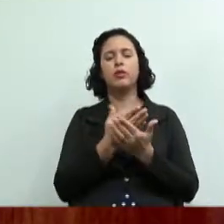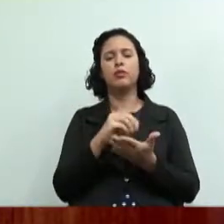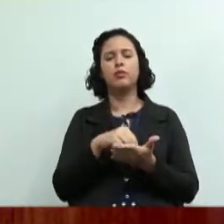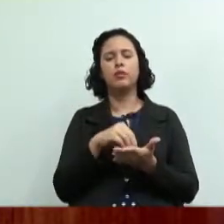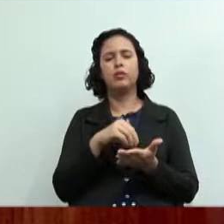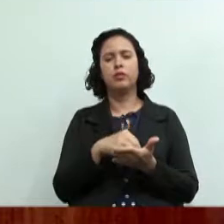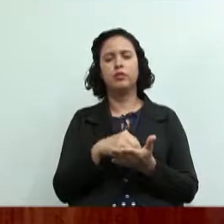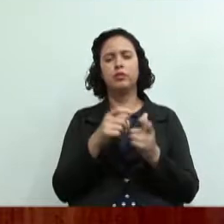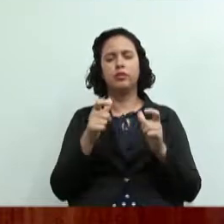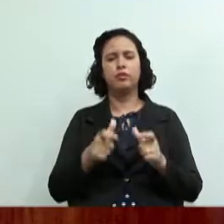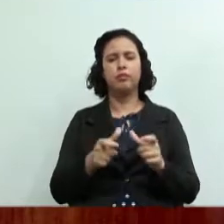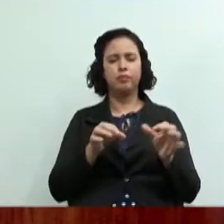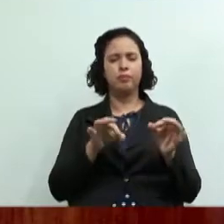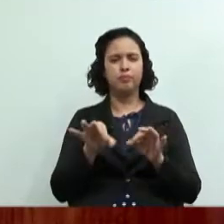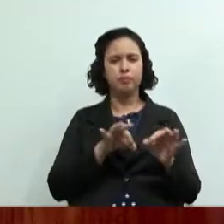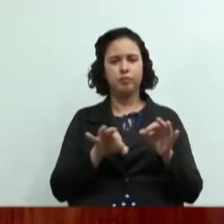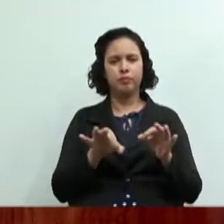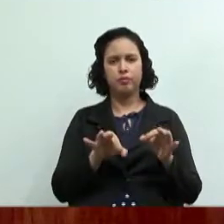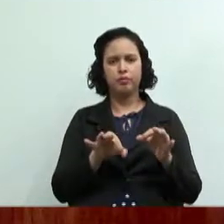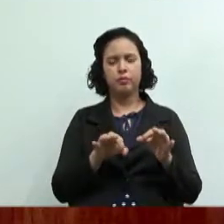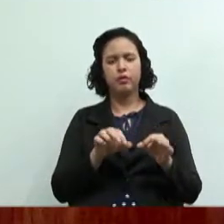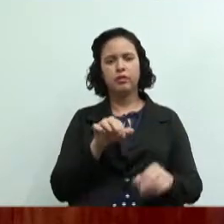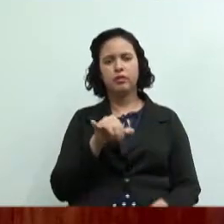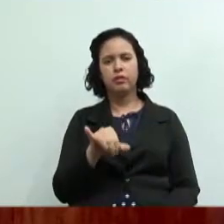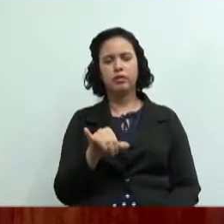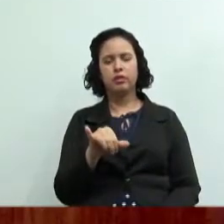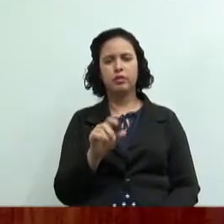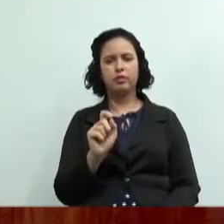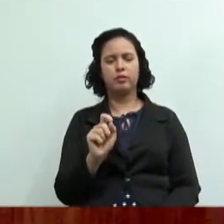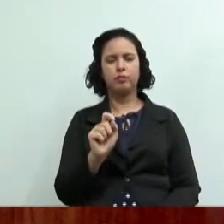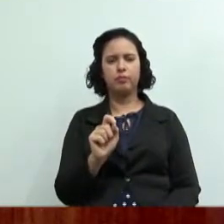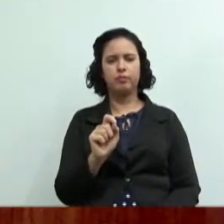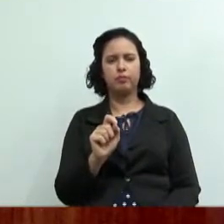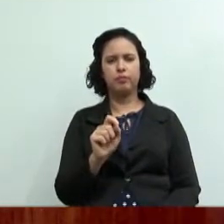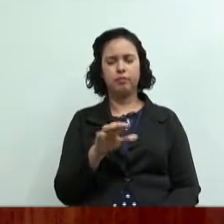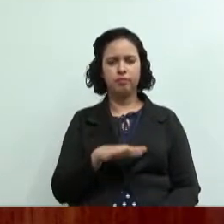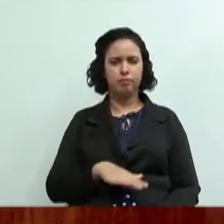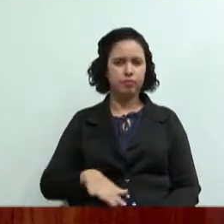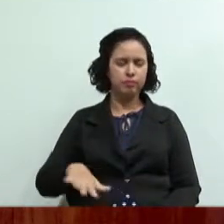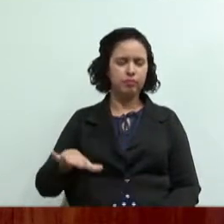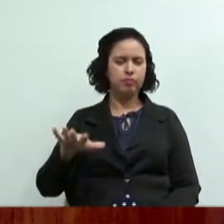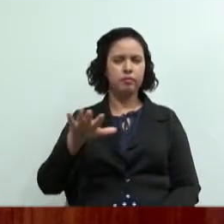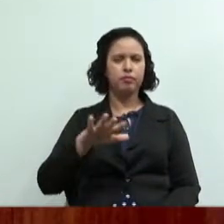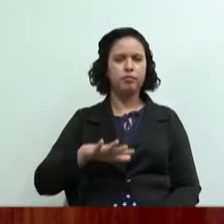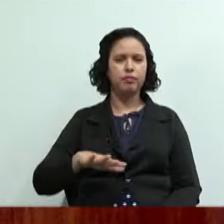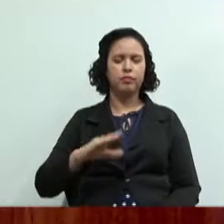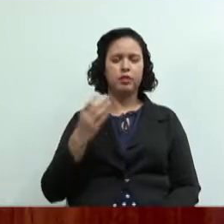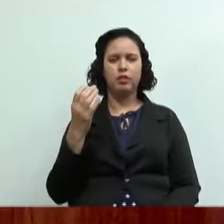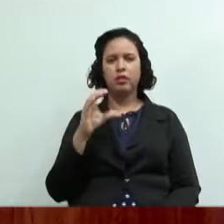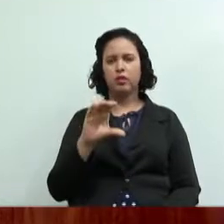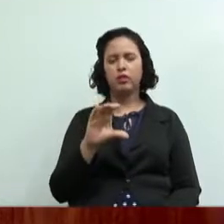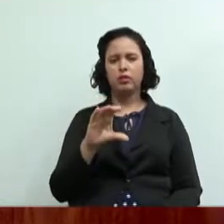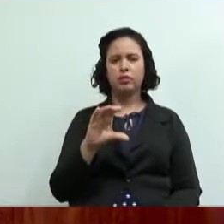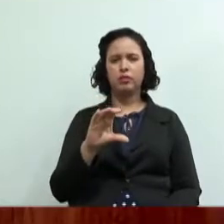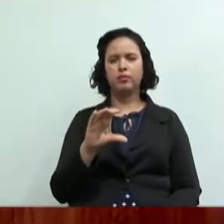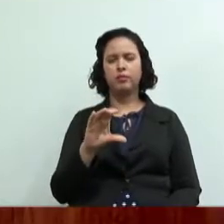poderia ser organizado se for ramo crédito